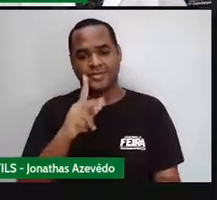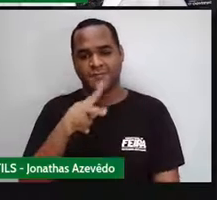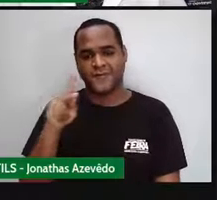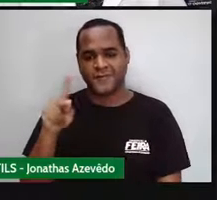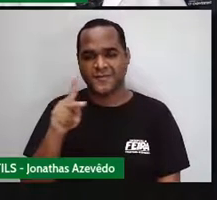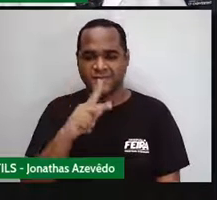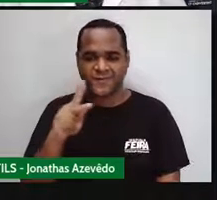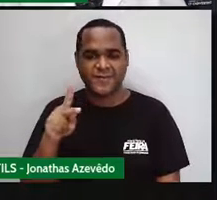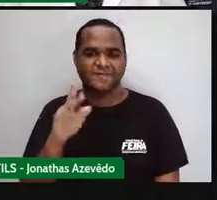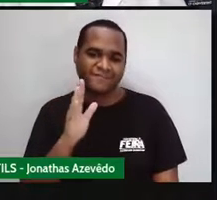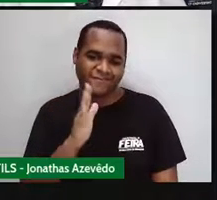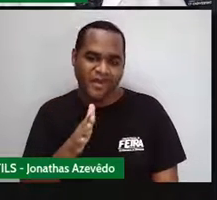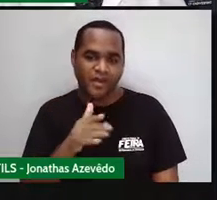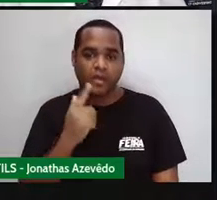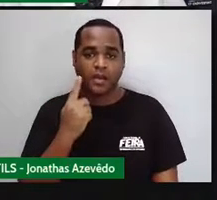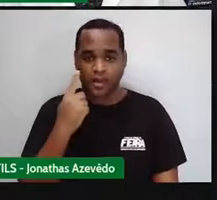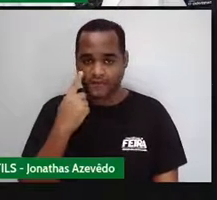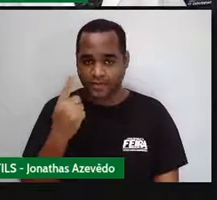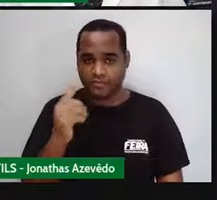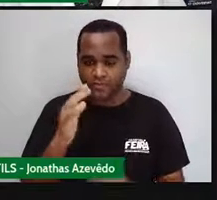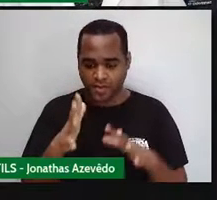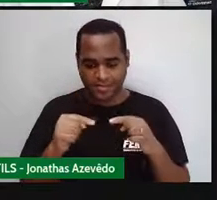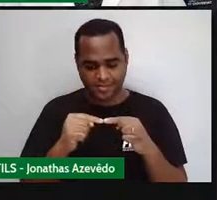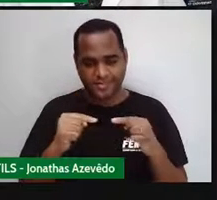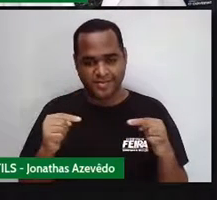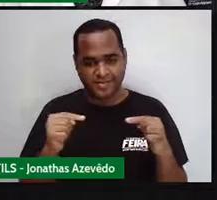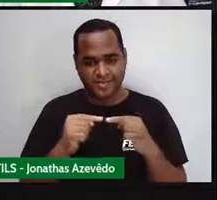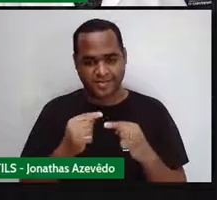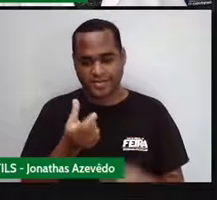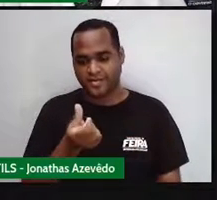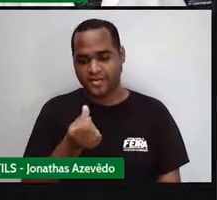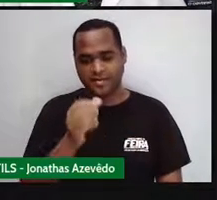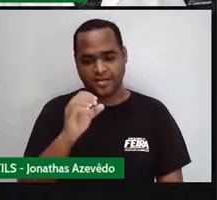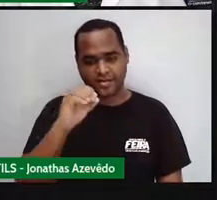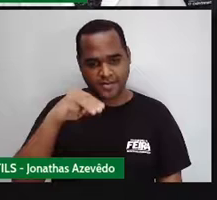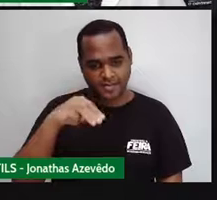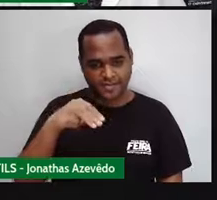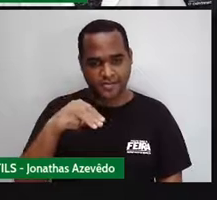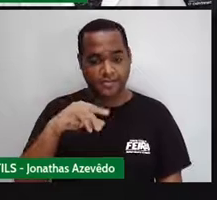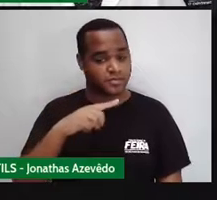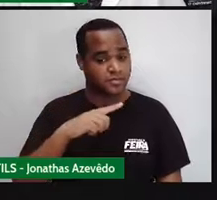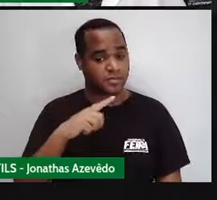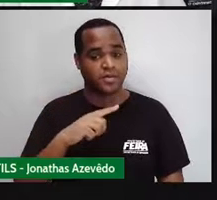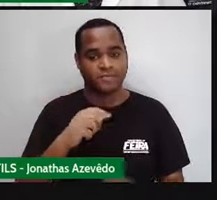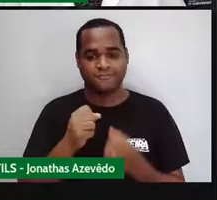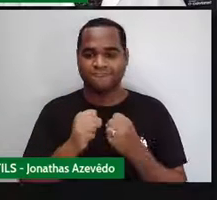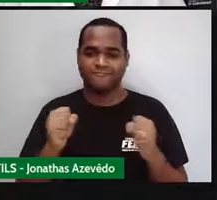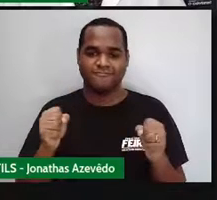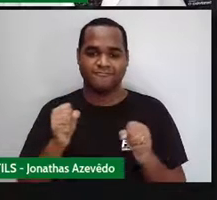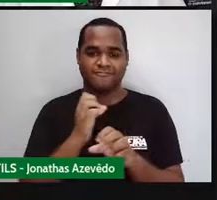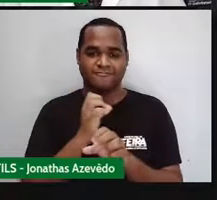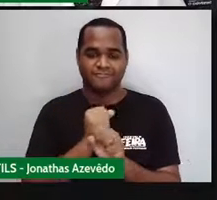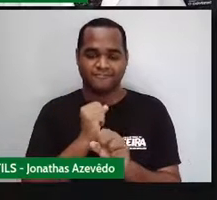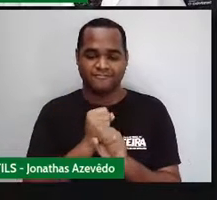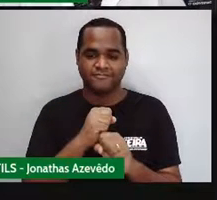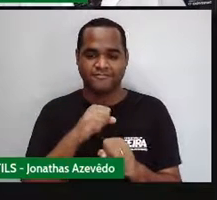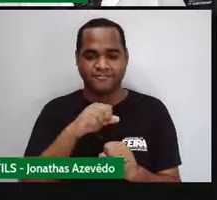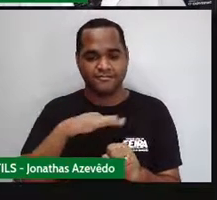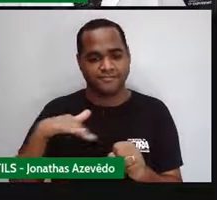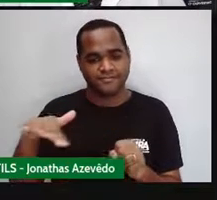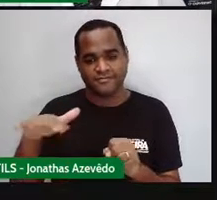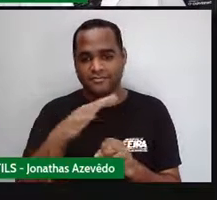que esse comprimento aqui de 6 tem o mesmo tamanho da diagonal que está